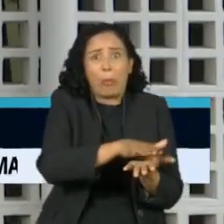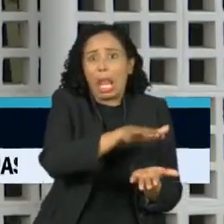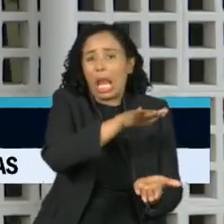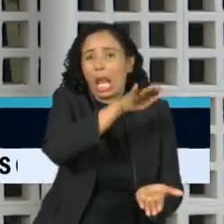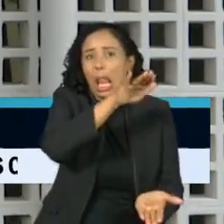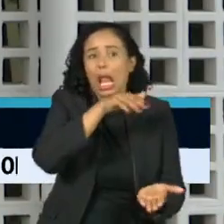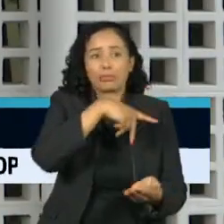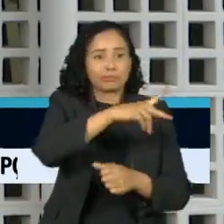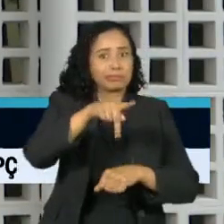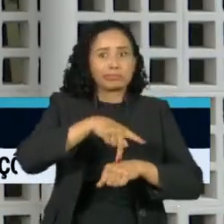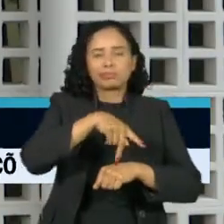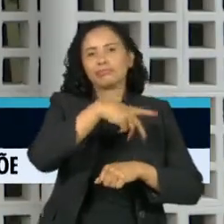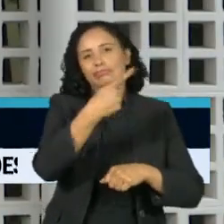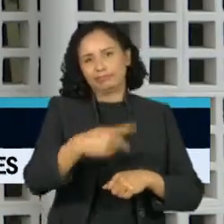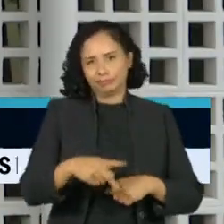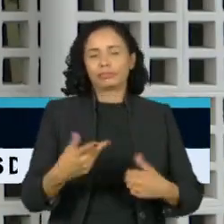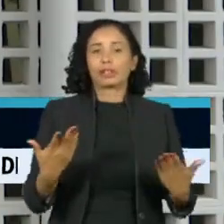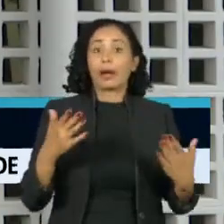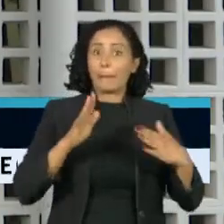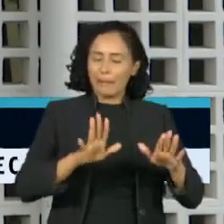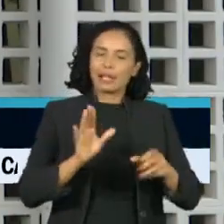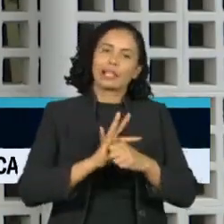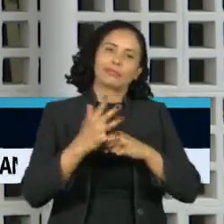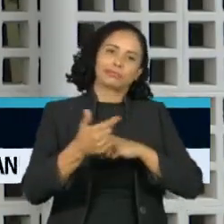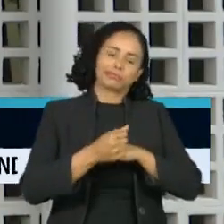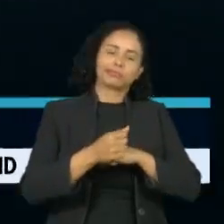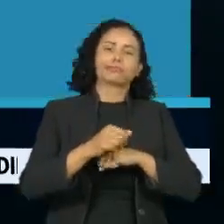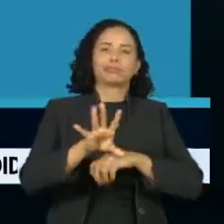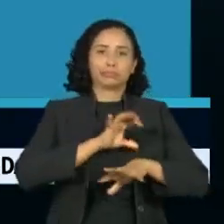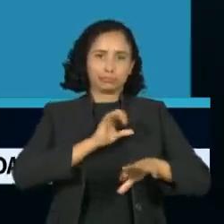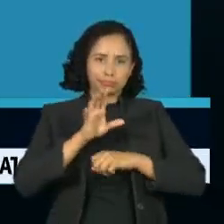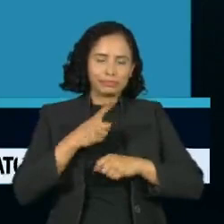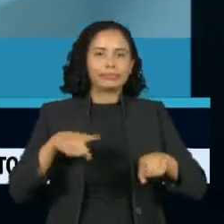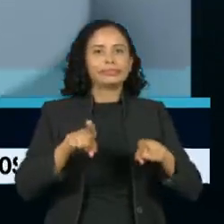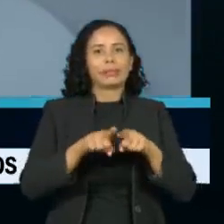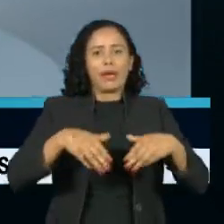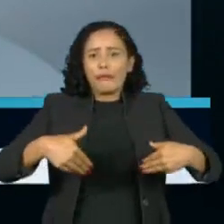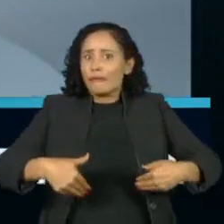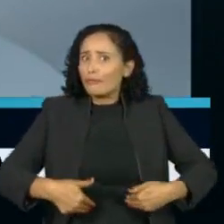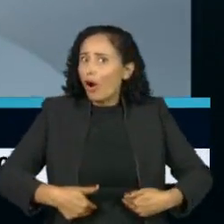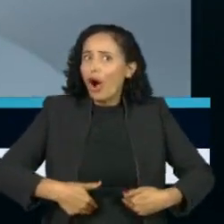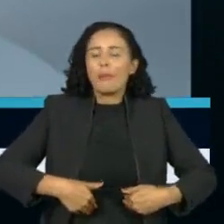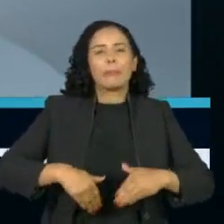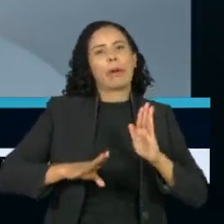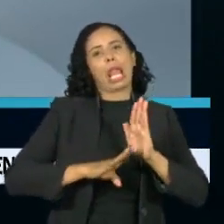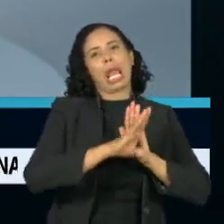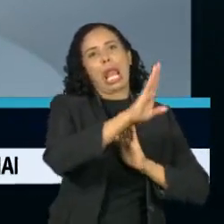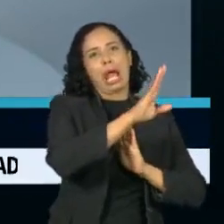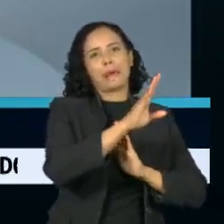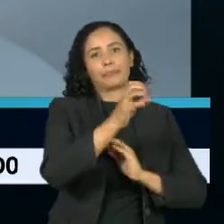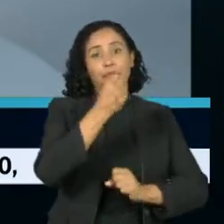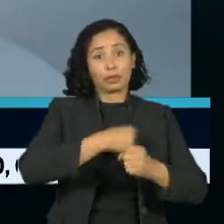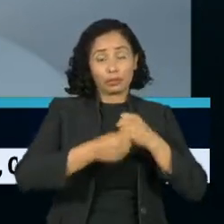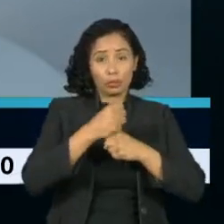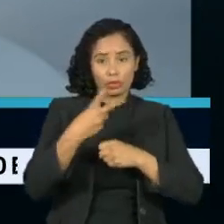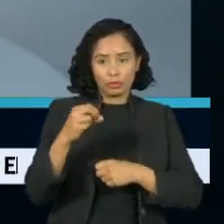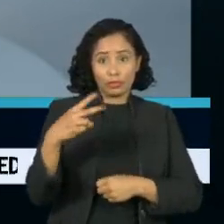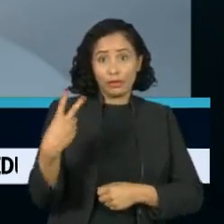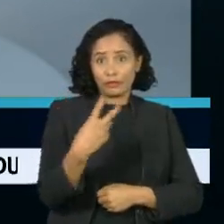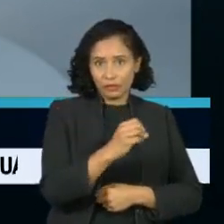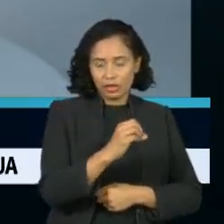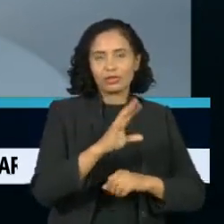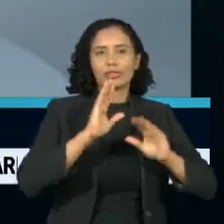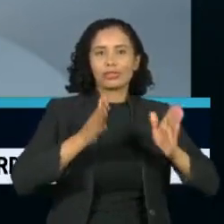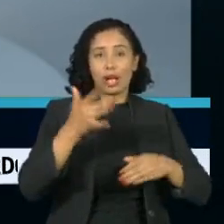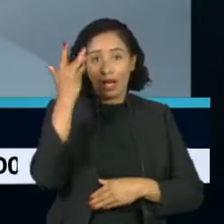-19, do desemprego e do aumento da fome. No final de 2020, o número de pessoas em estado de insegurança